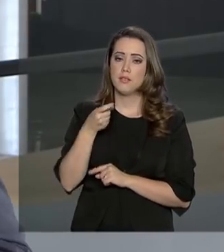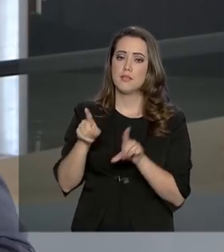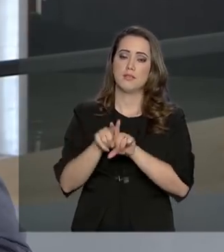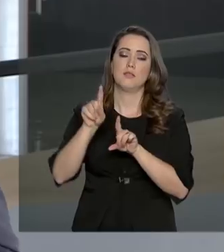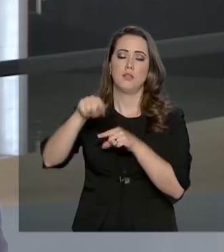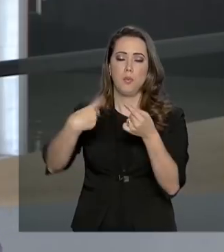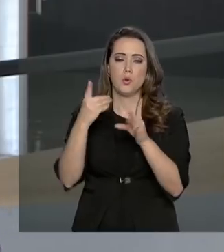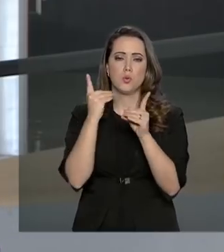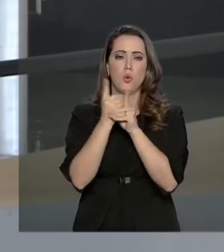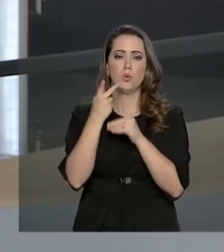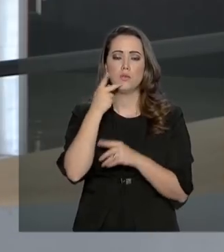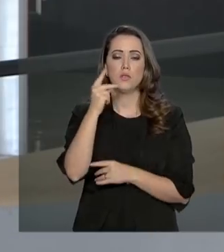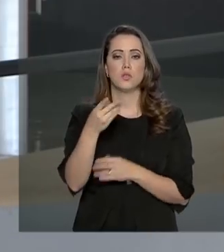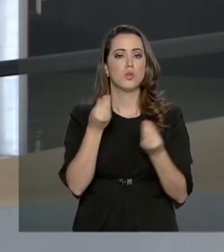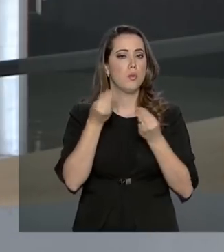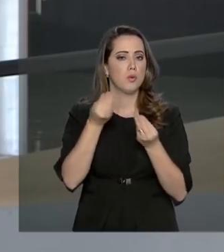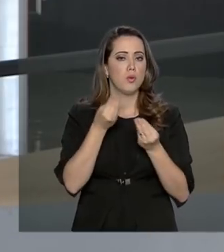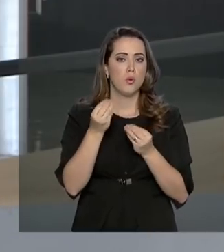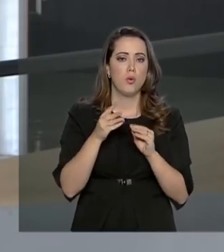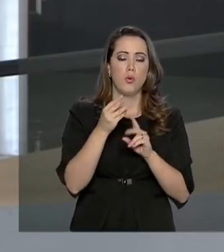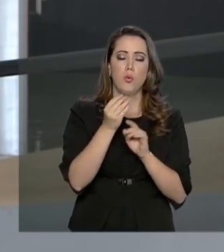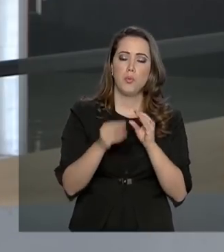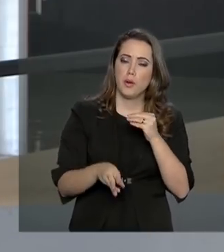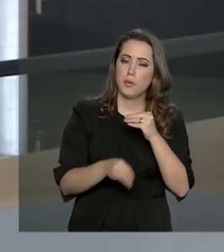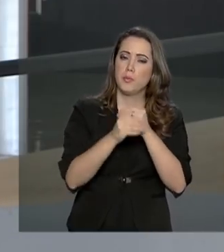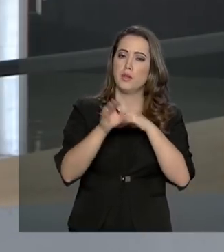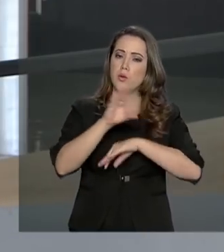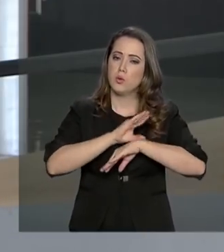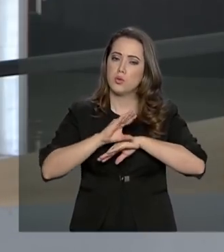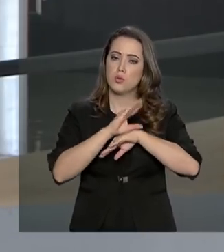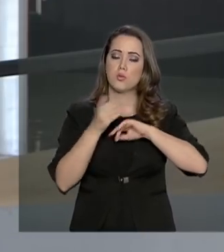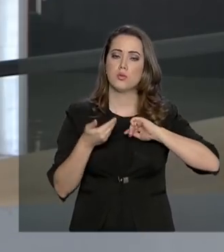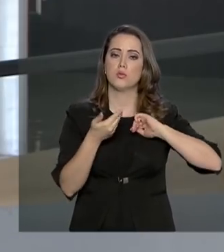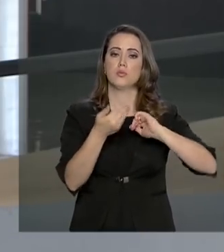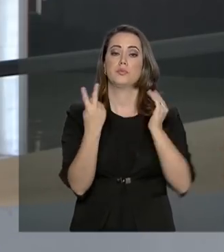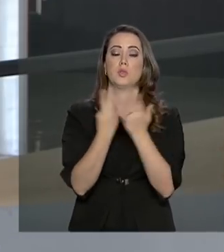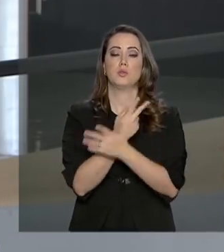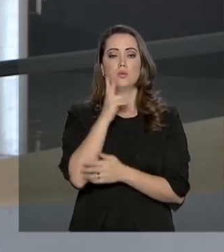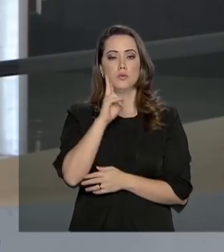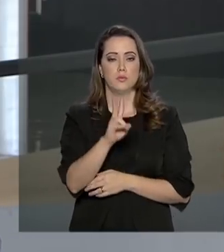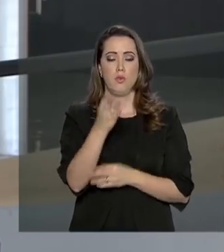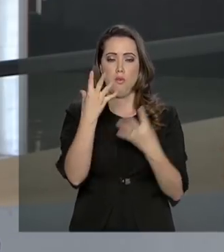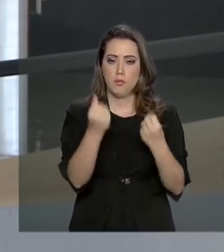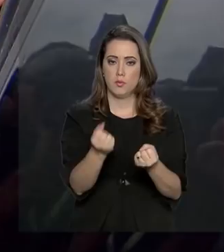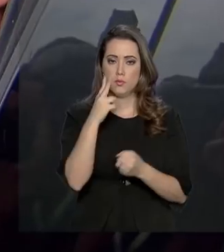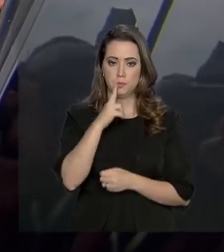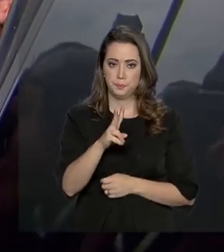falou sobre a tramitação da proposta de emenda à Constituição no Congresso Nacional. Vamos acompanhar.